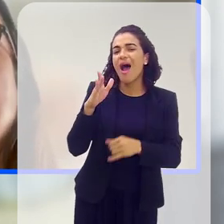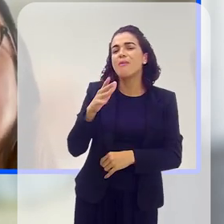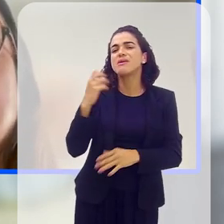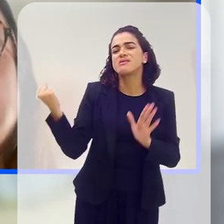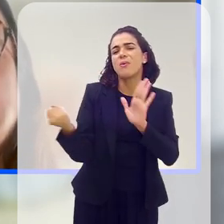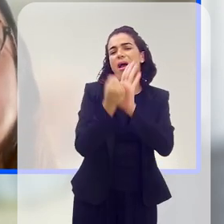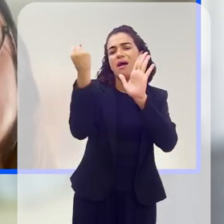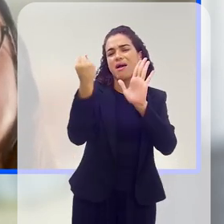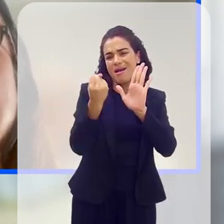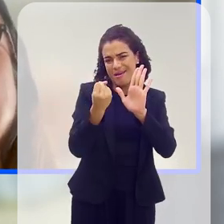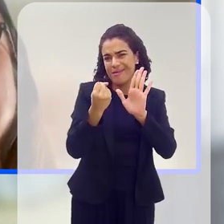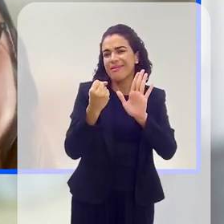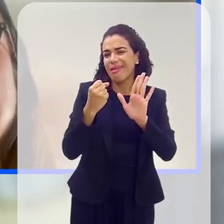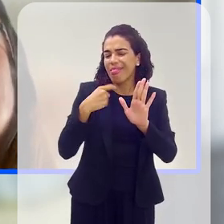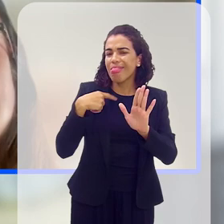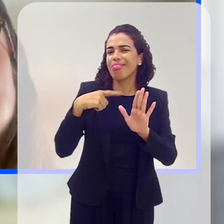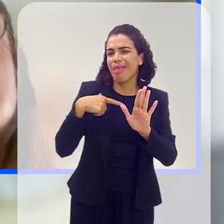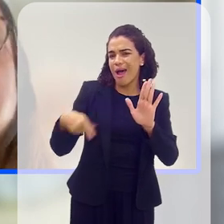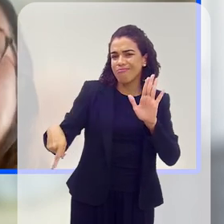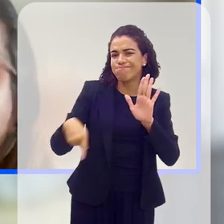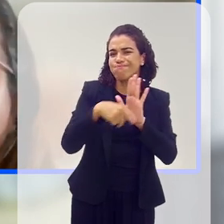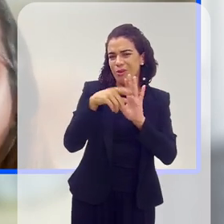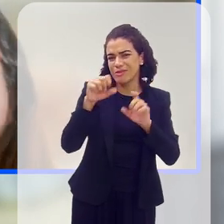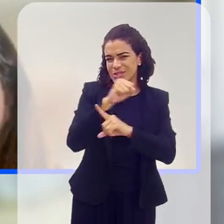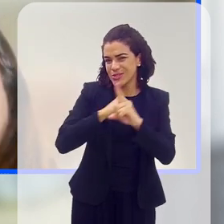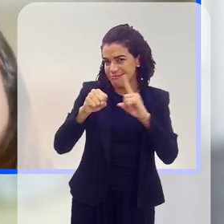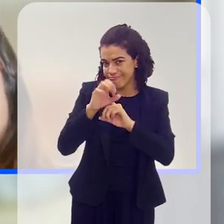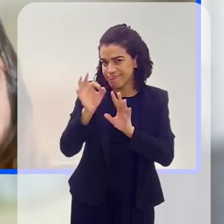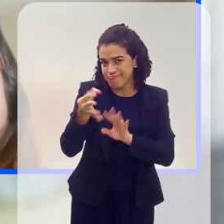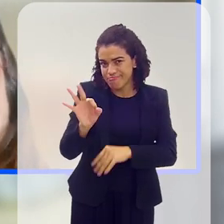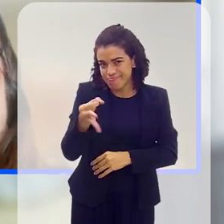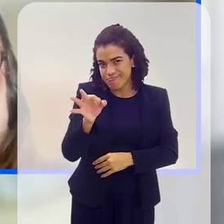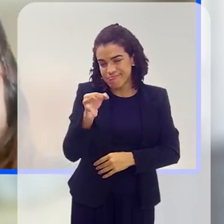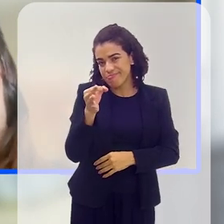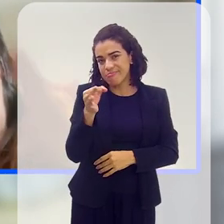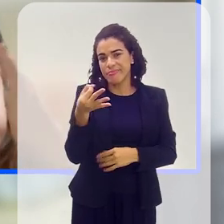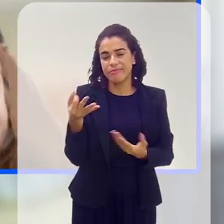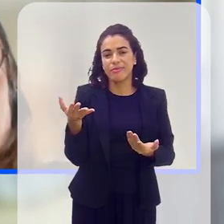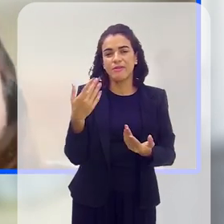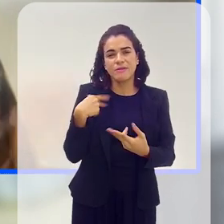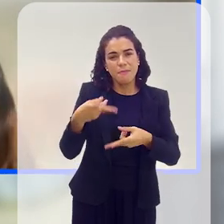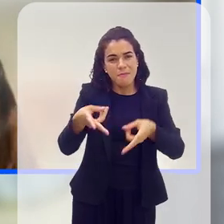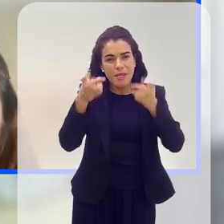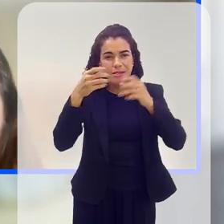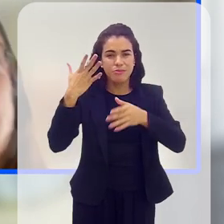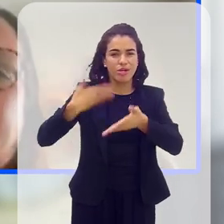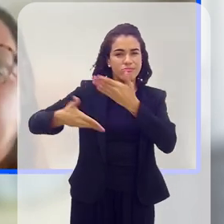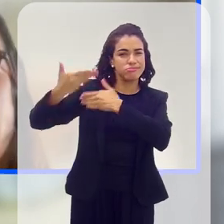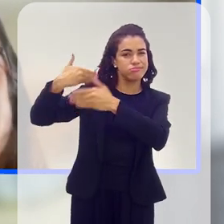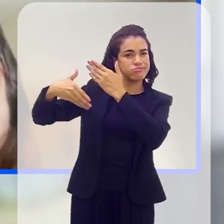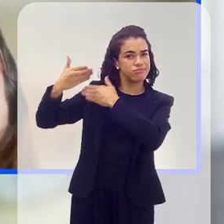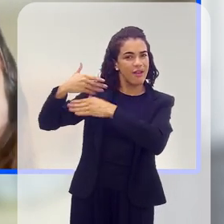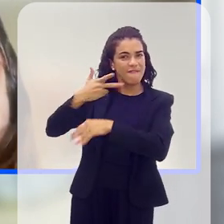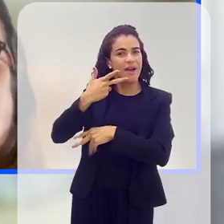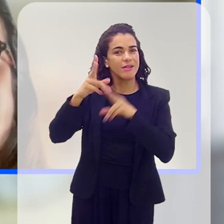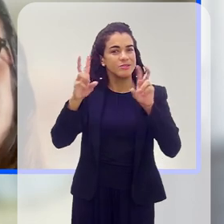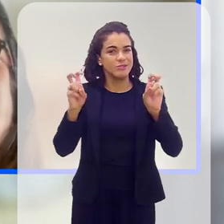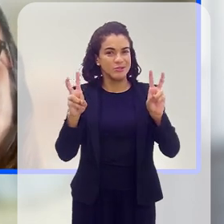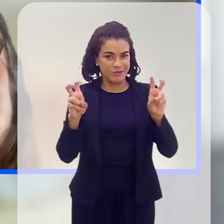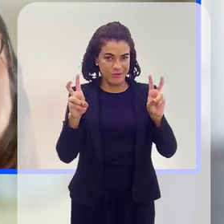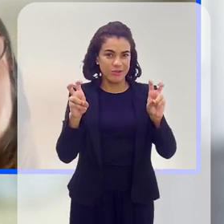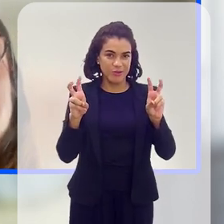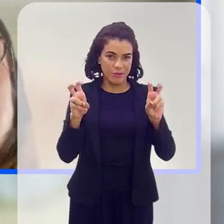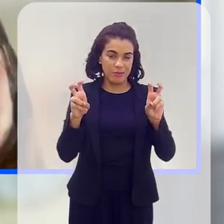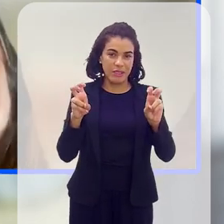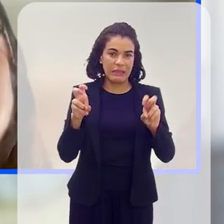um estereótipo que ainda está enraizado, né, Kenya? Sim, muito. Você vê que desde lá de trás a gente se fala sobre isso,